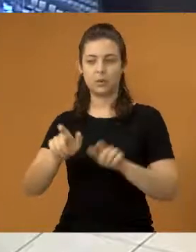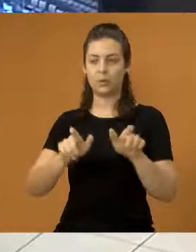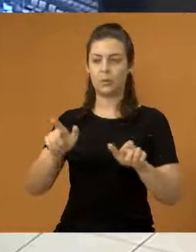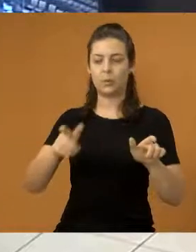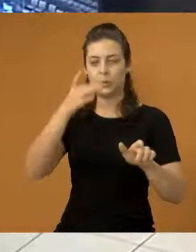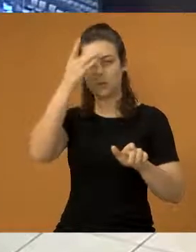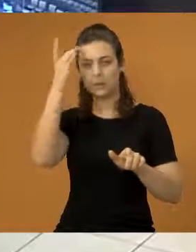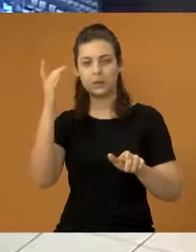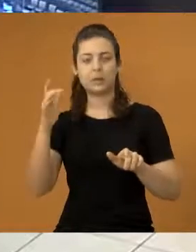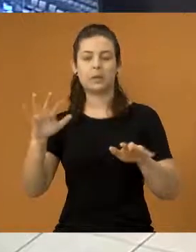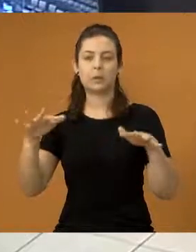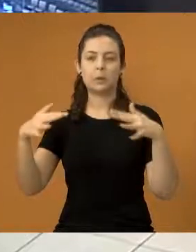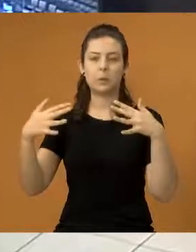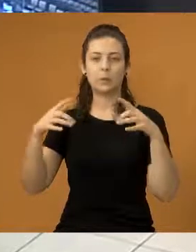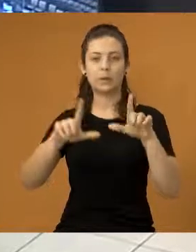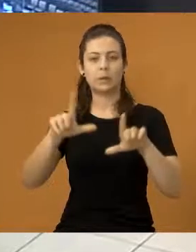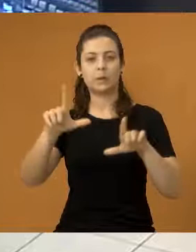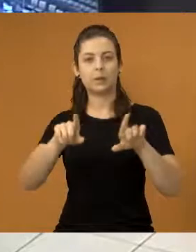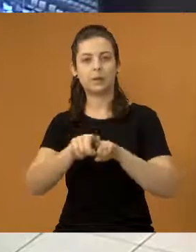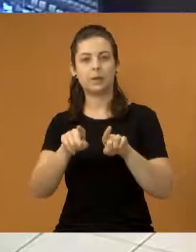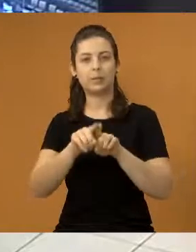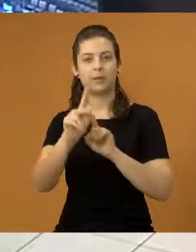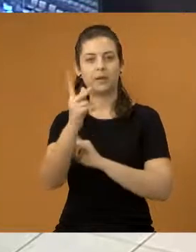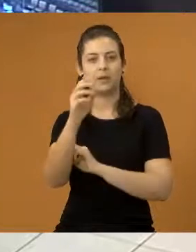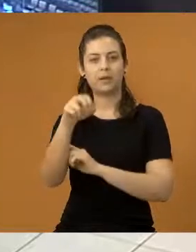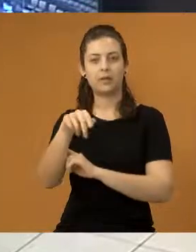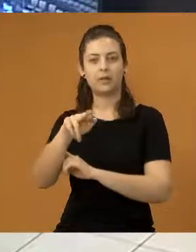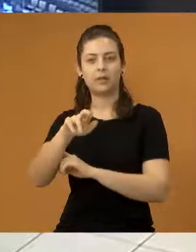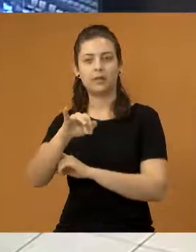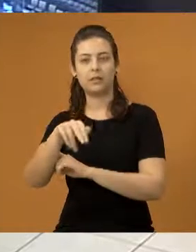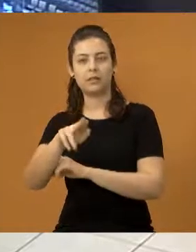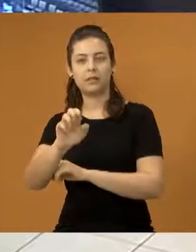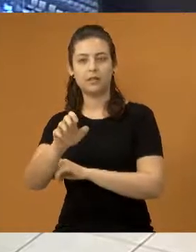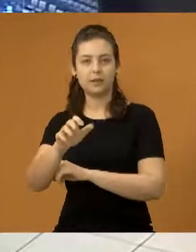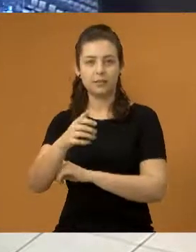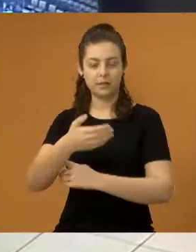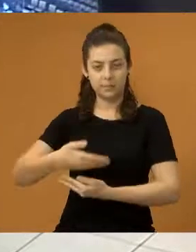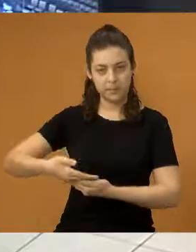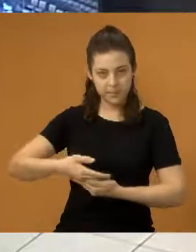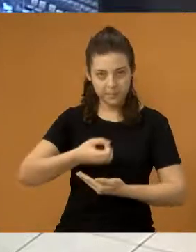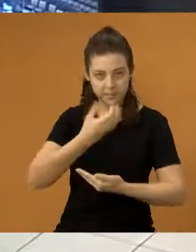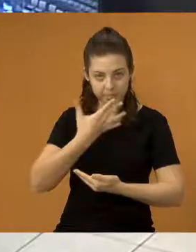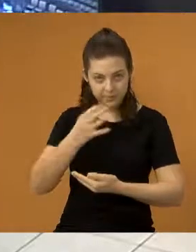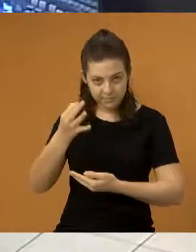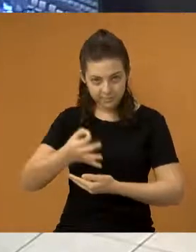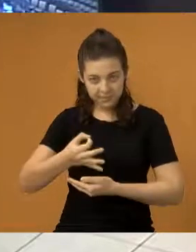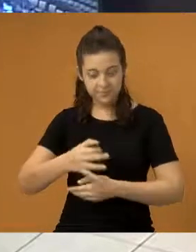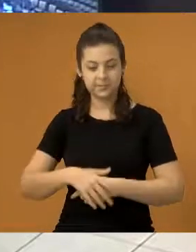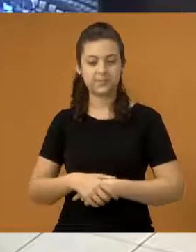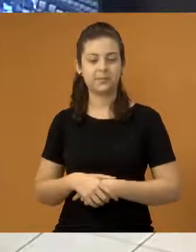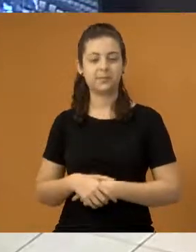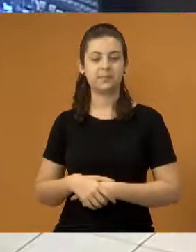na galeria. Um abraço para o Henrique. Nenê, como é que está, Henrique? Certinho?